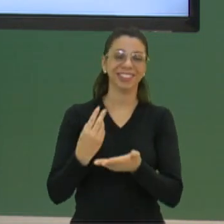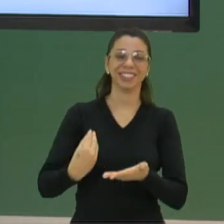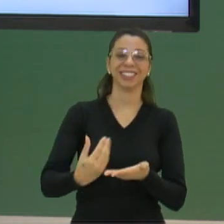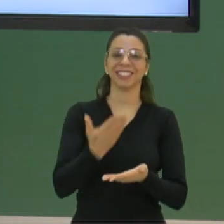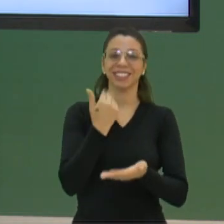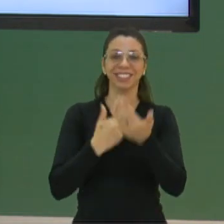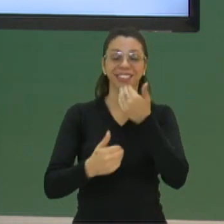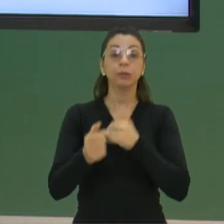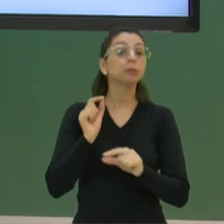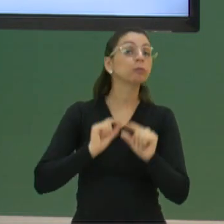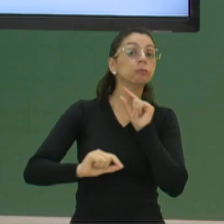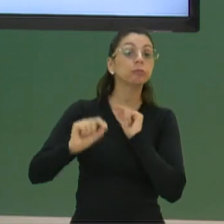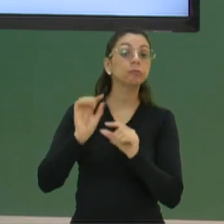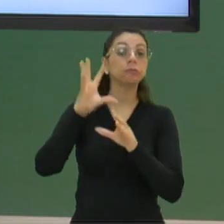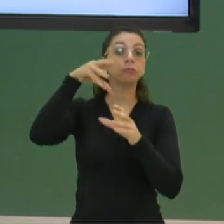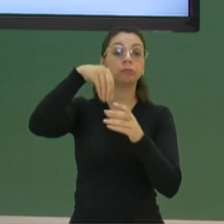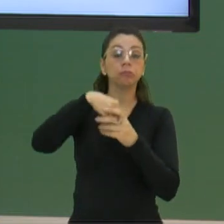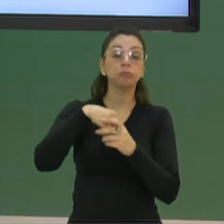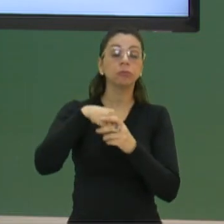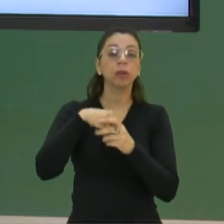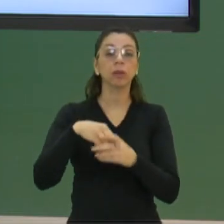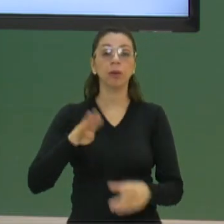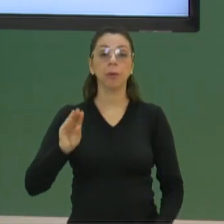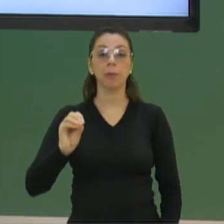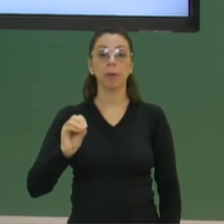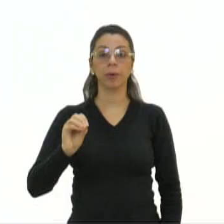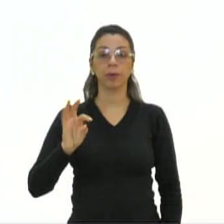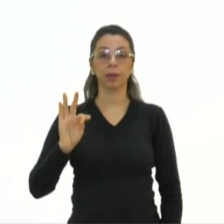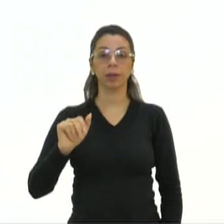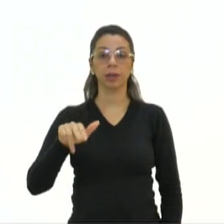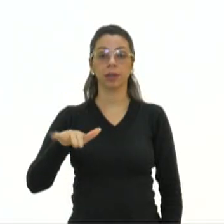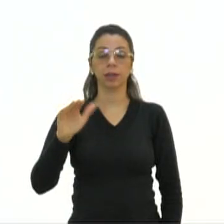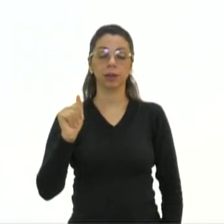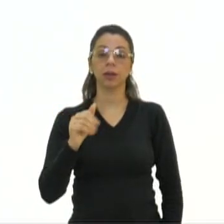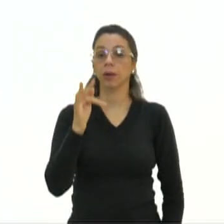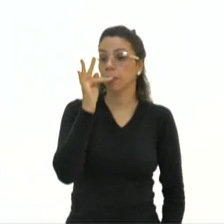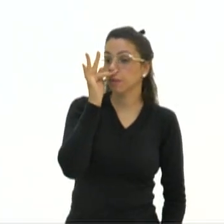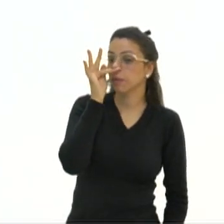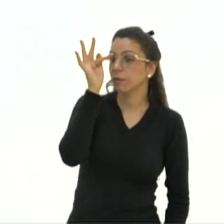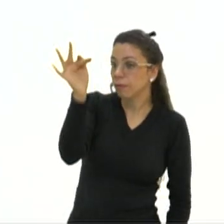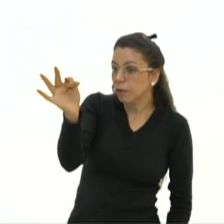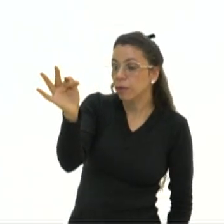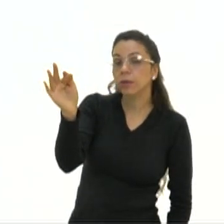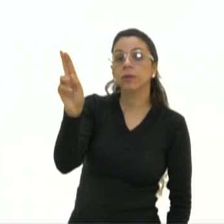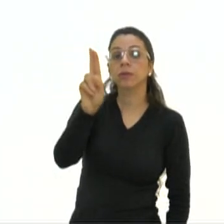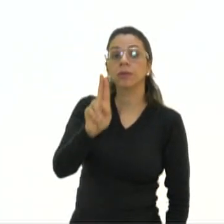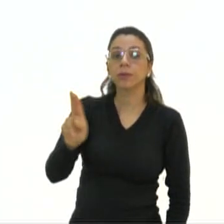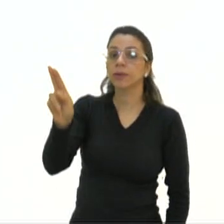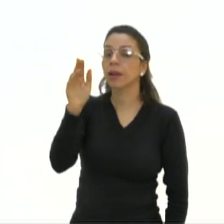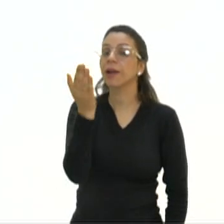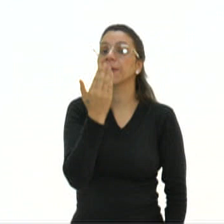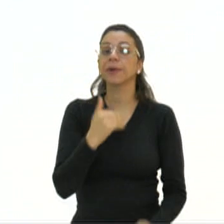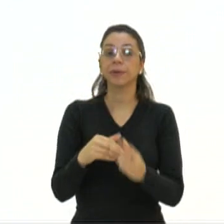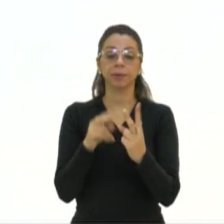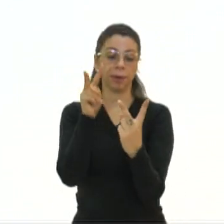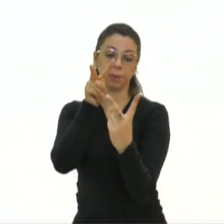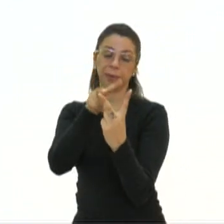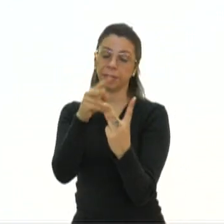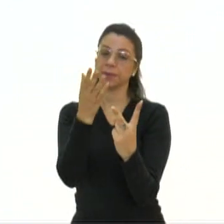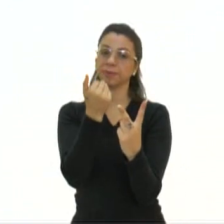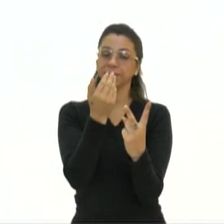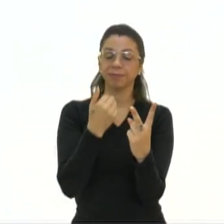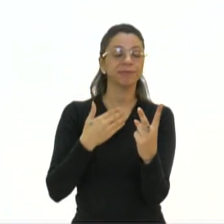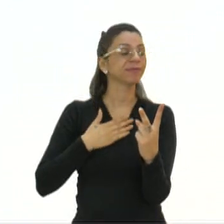e o que eles são dentro da botânica. Quando a gente fala de flores usadas na alimentação, tem dois alimentos muito